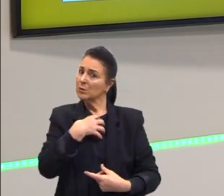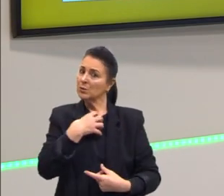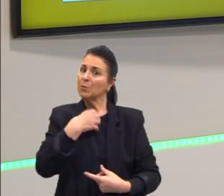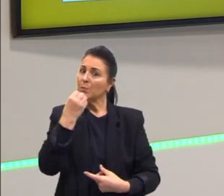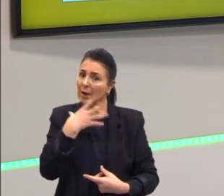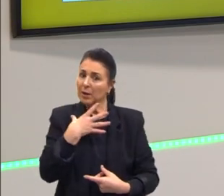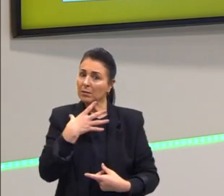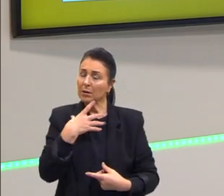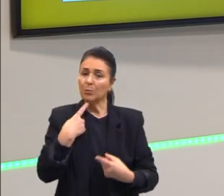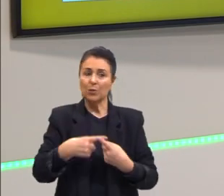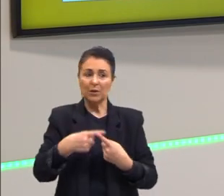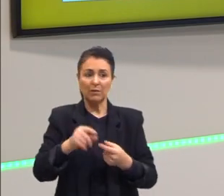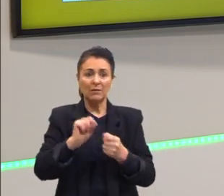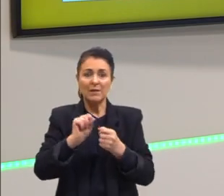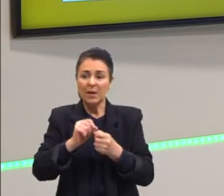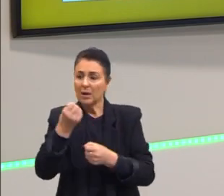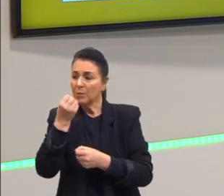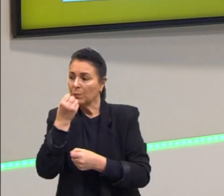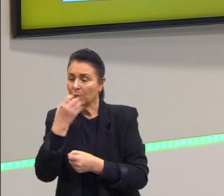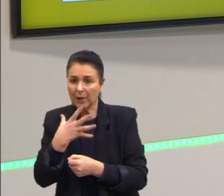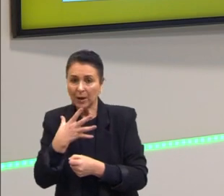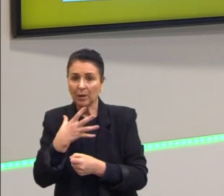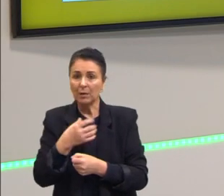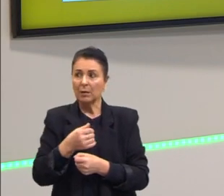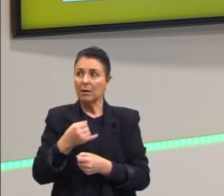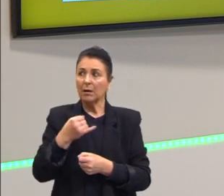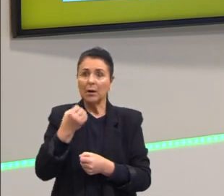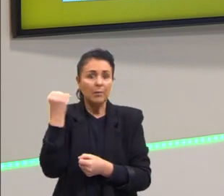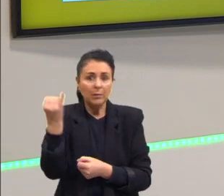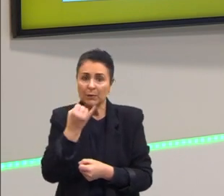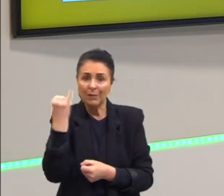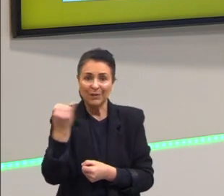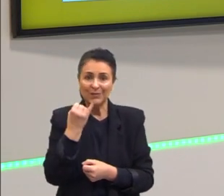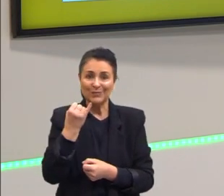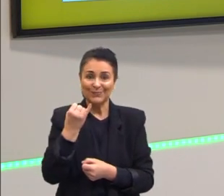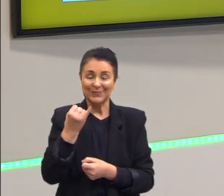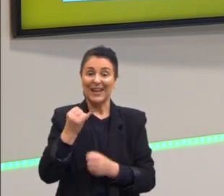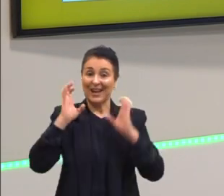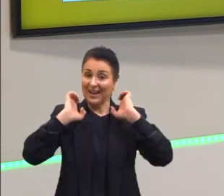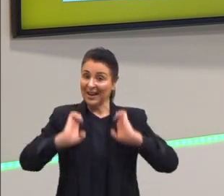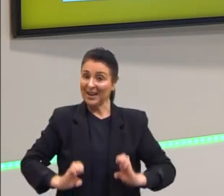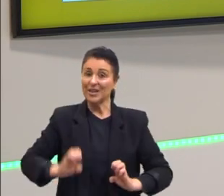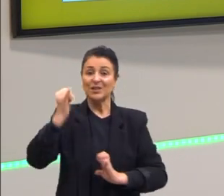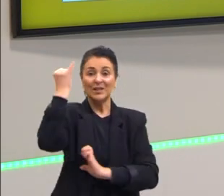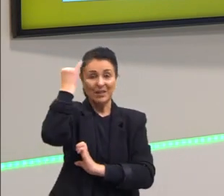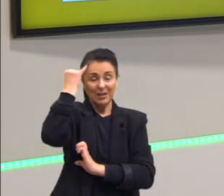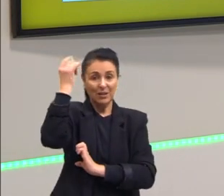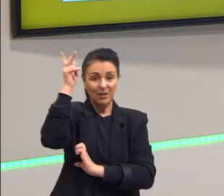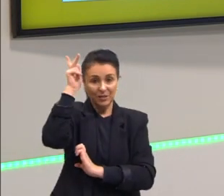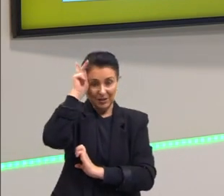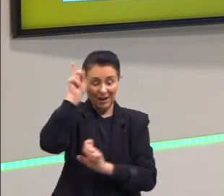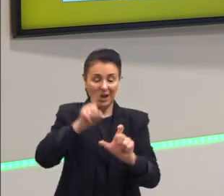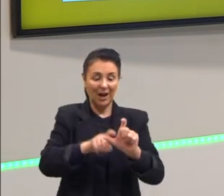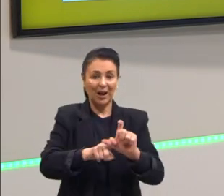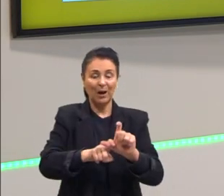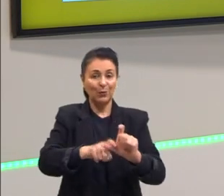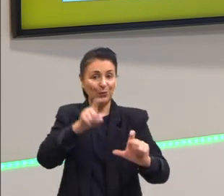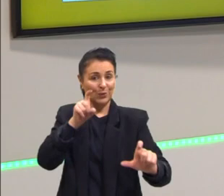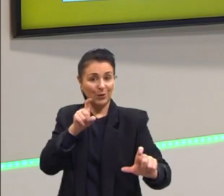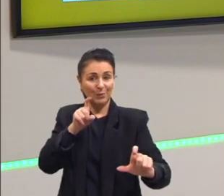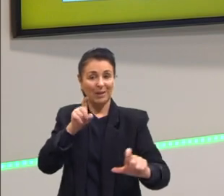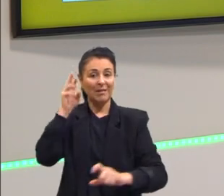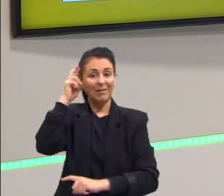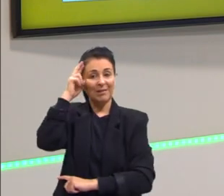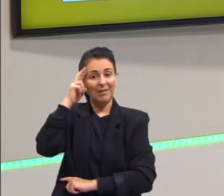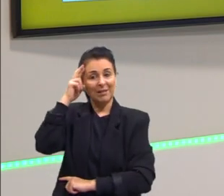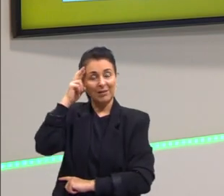porque assim é o correto. Essa é a ética Kantiana baseada na razão, na autonomia da razão. Muito interessante essa